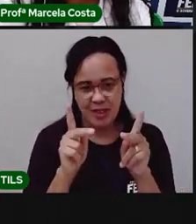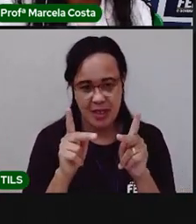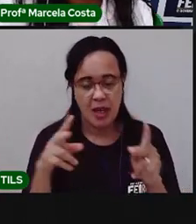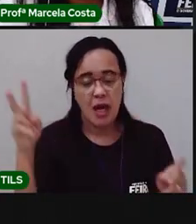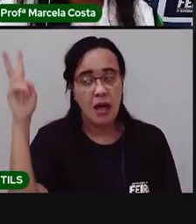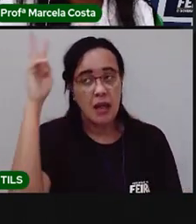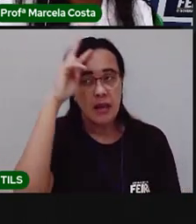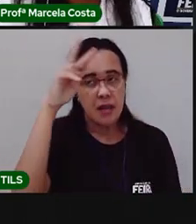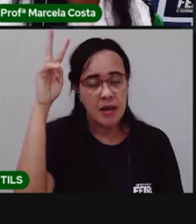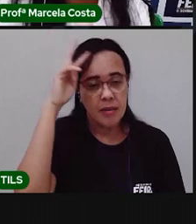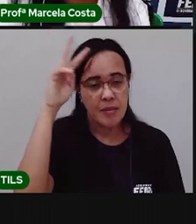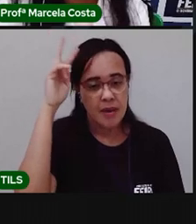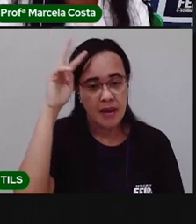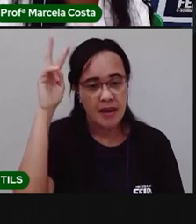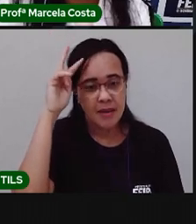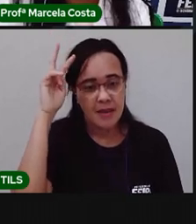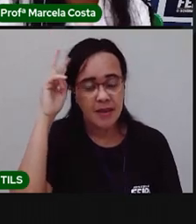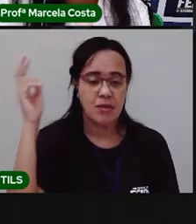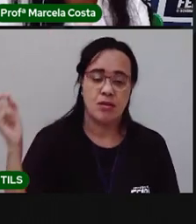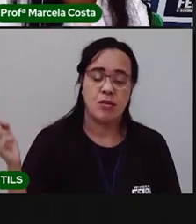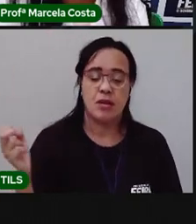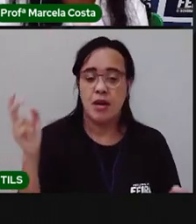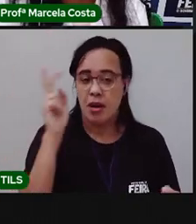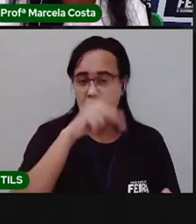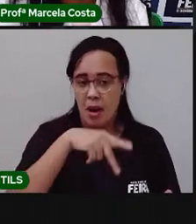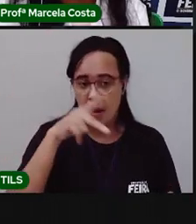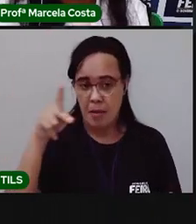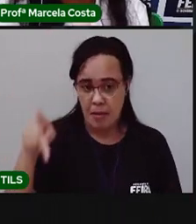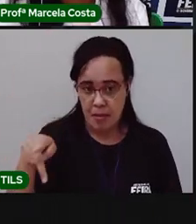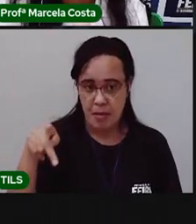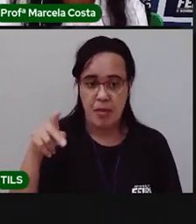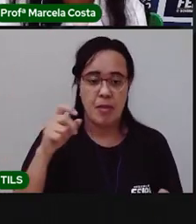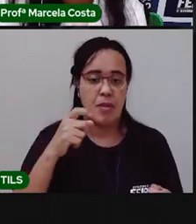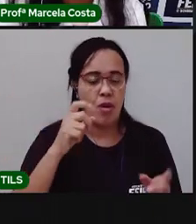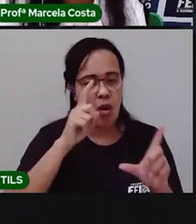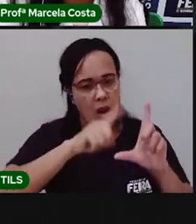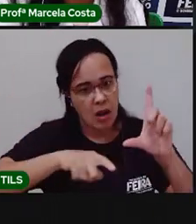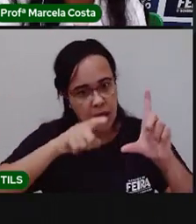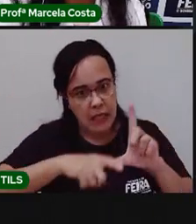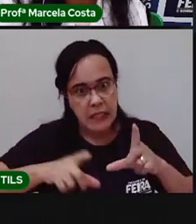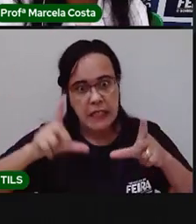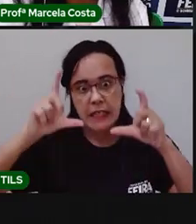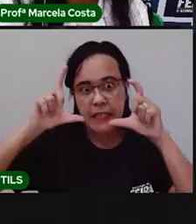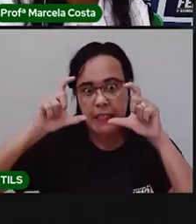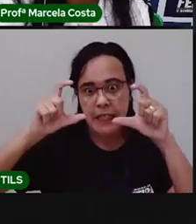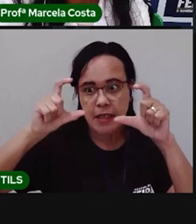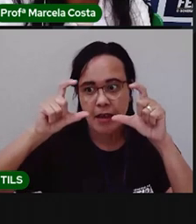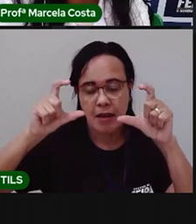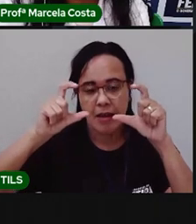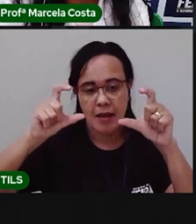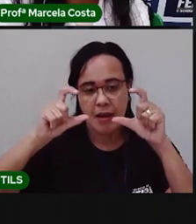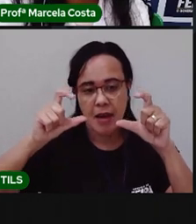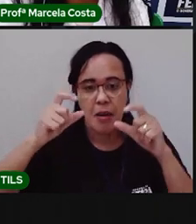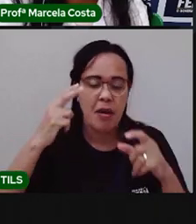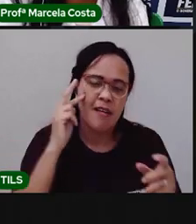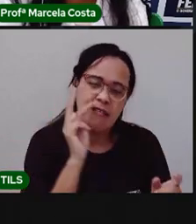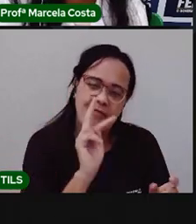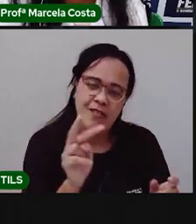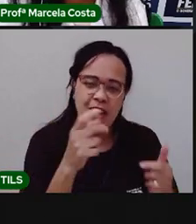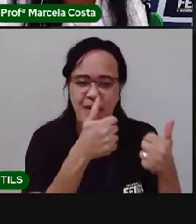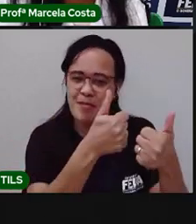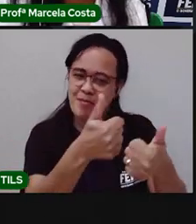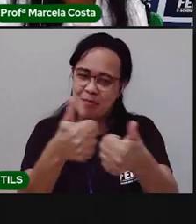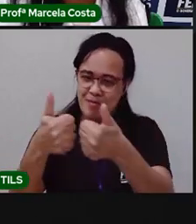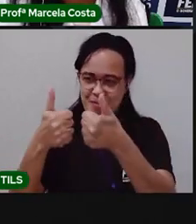Lembrando que a Pro está fazendo as letras grandes, maiores, para você conseguir ver, conseguir